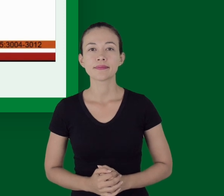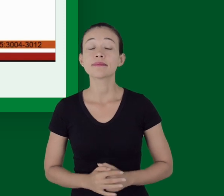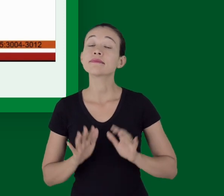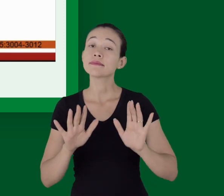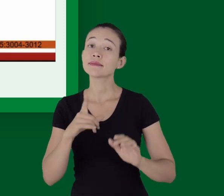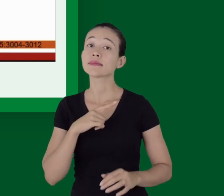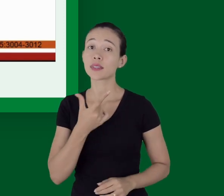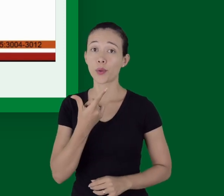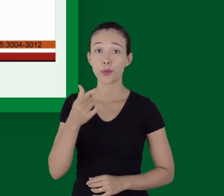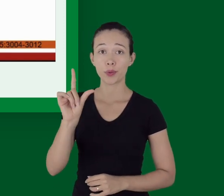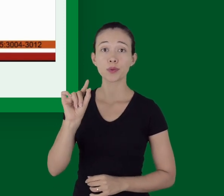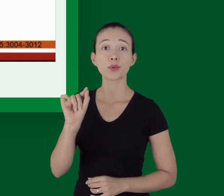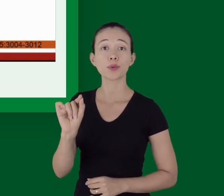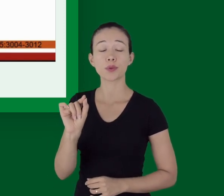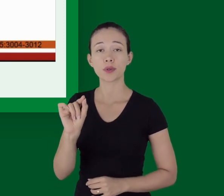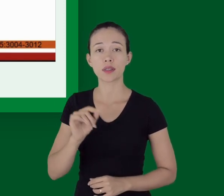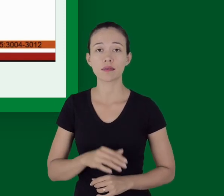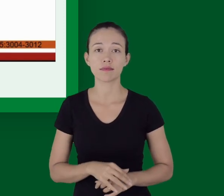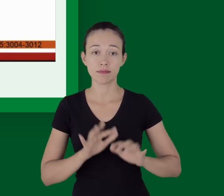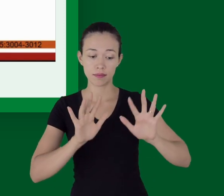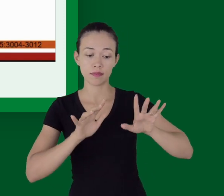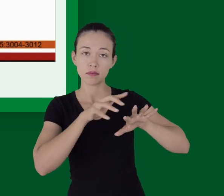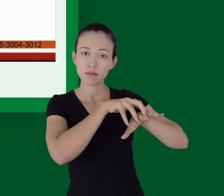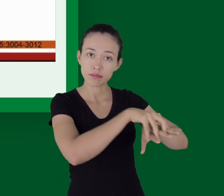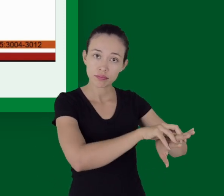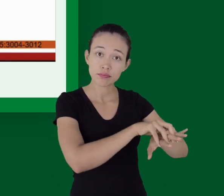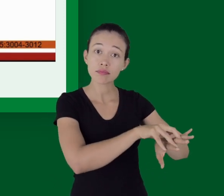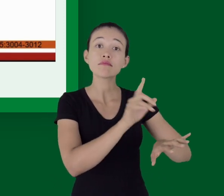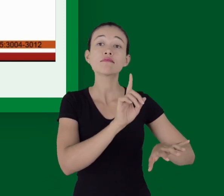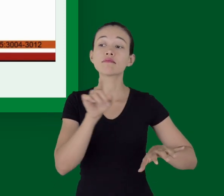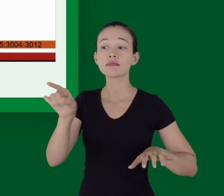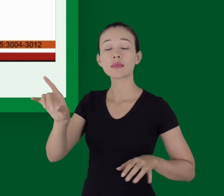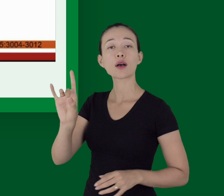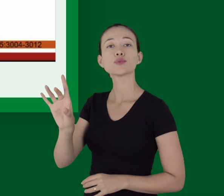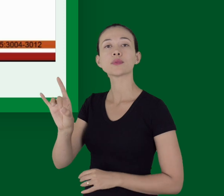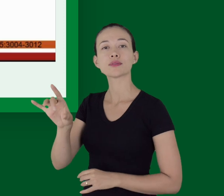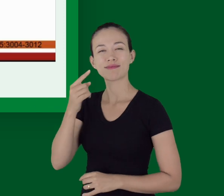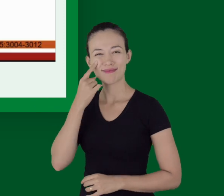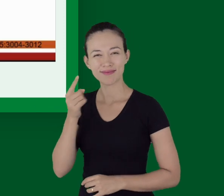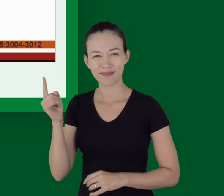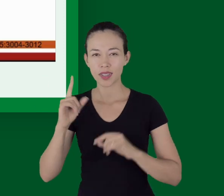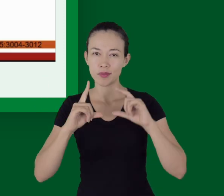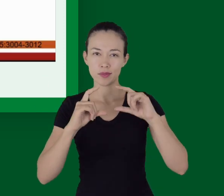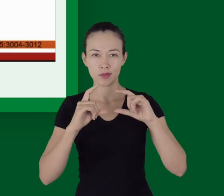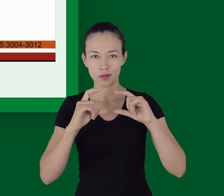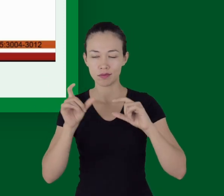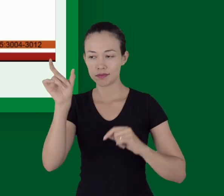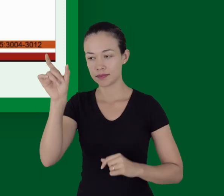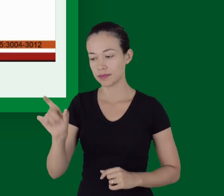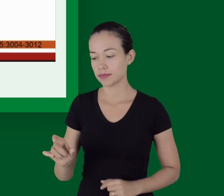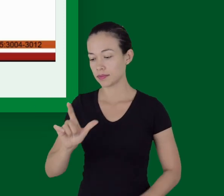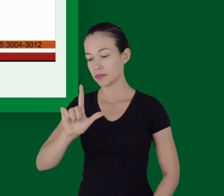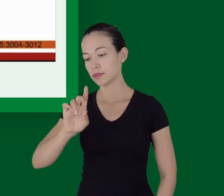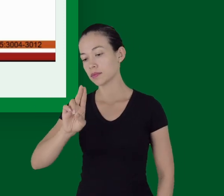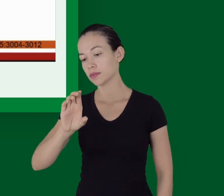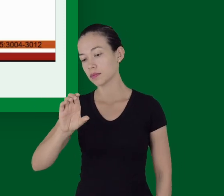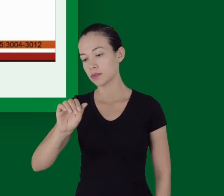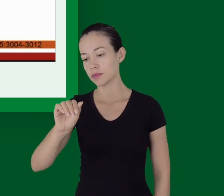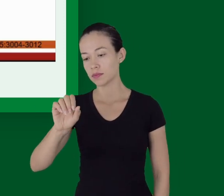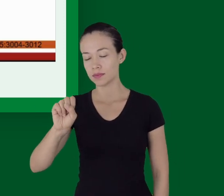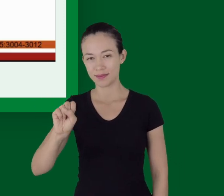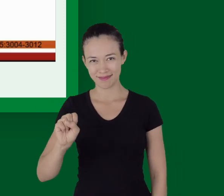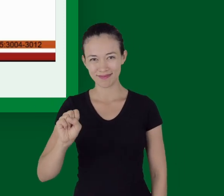Porém, a gente também tem os dispositivos de compressão automática. Aqui a gente tem a foto do Lucas, aqui do Autopulse.